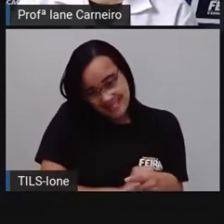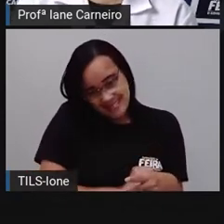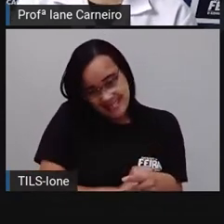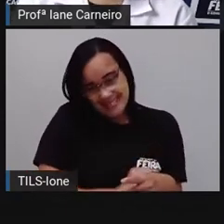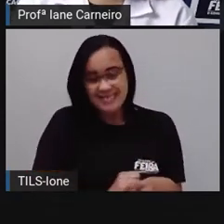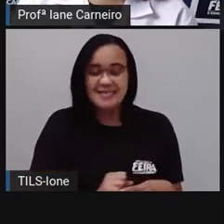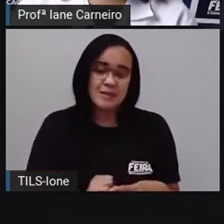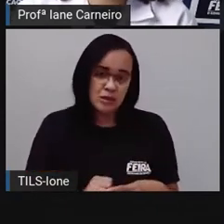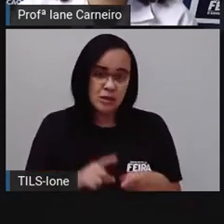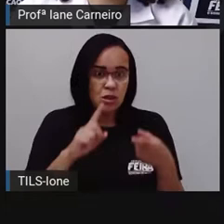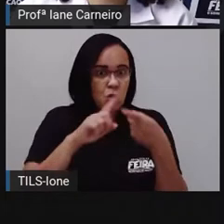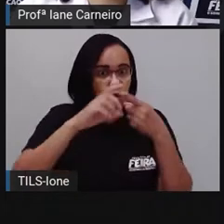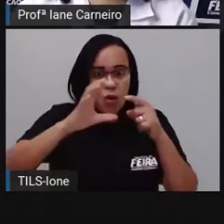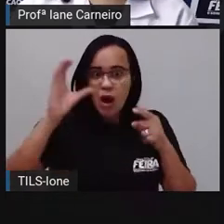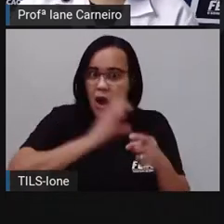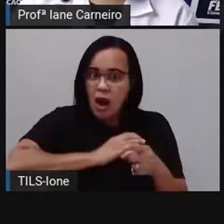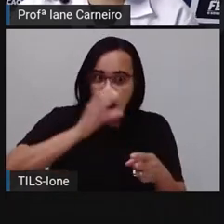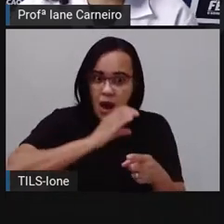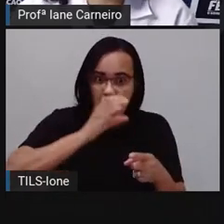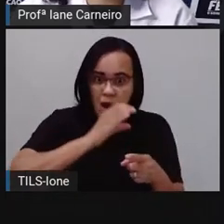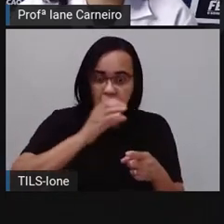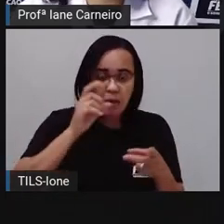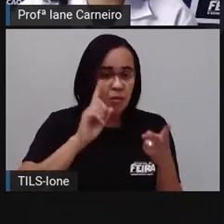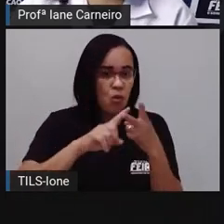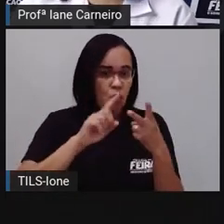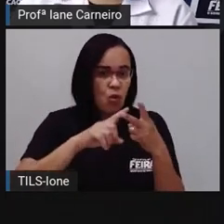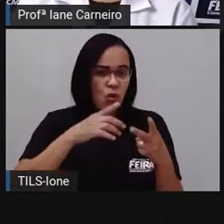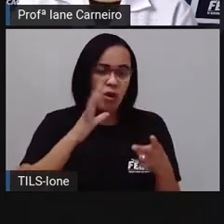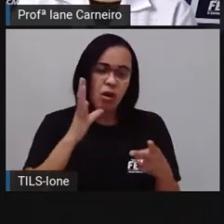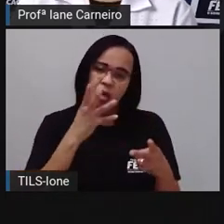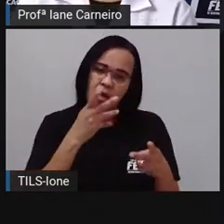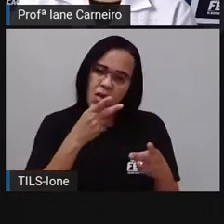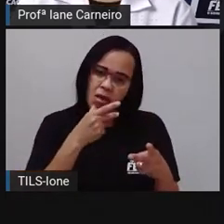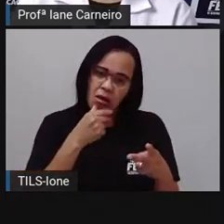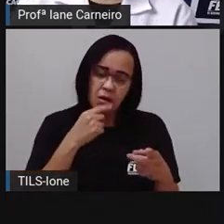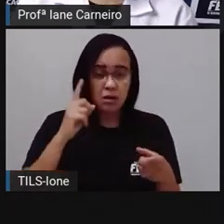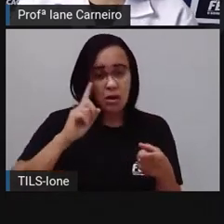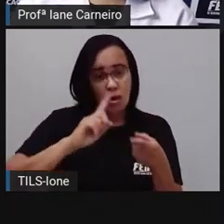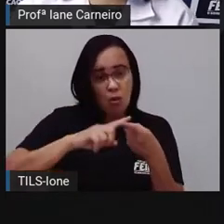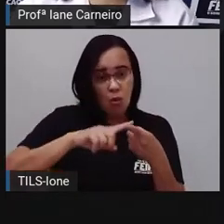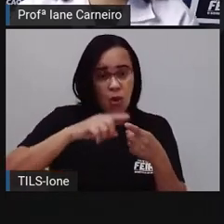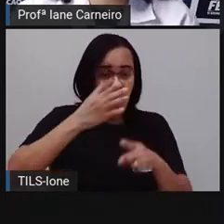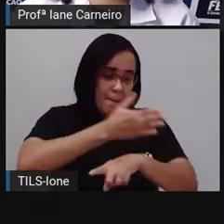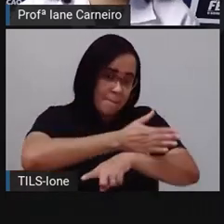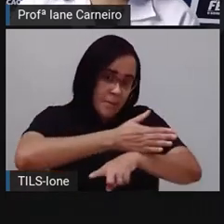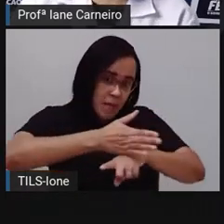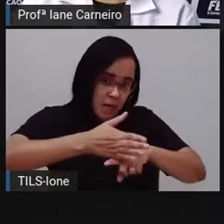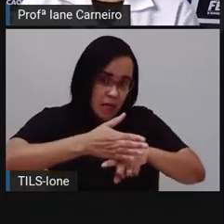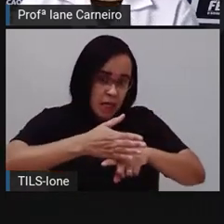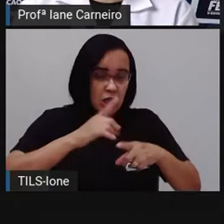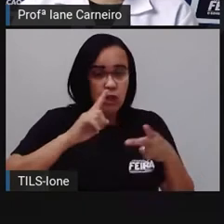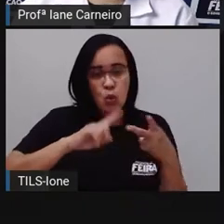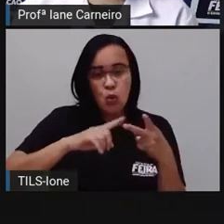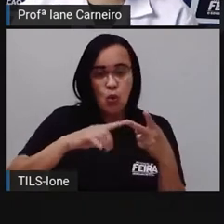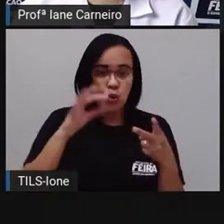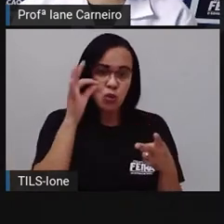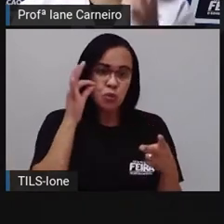Um é ligeiro, outro é mais lento. Um é branquelo, outro é sardento.